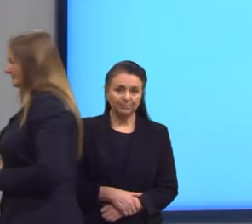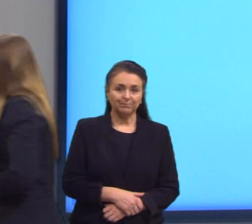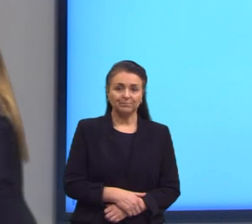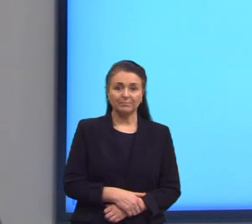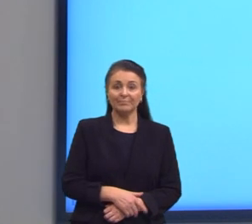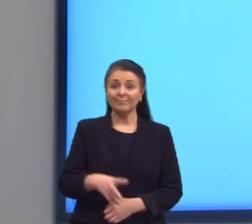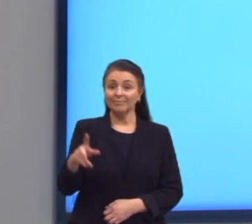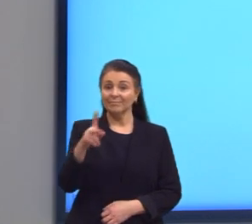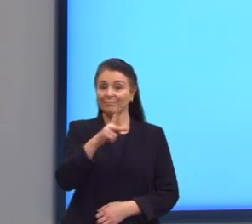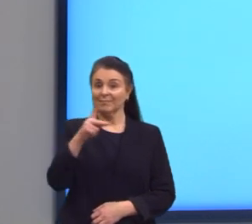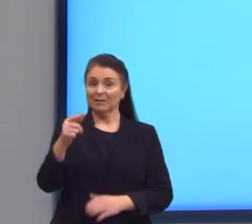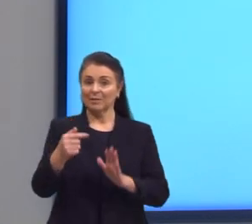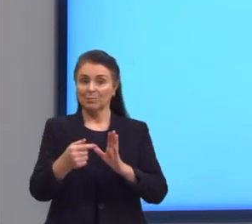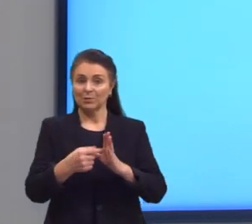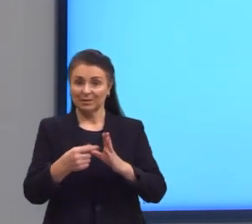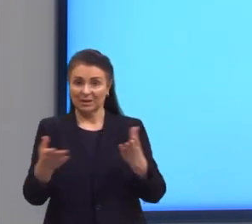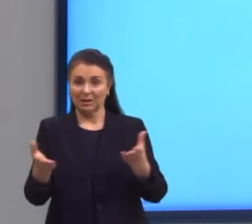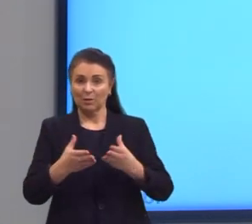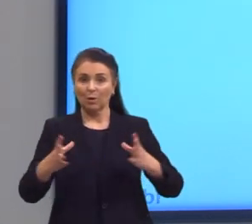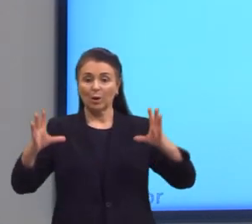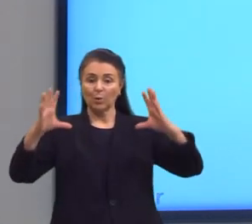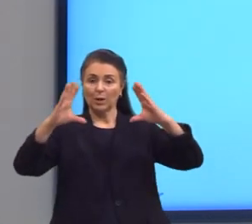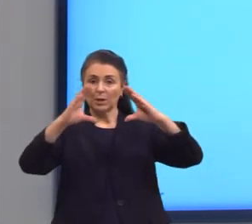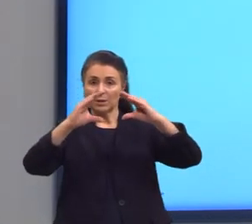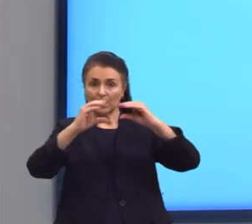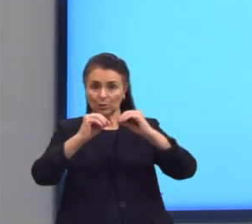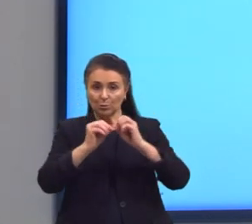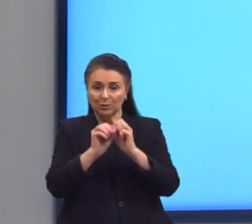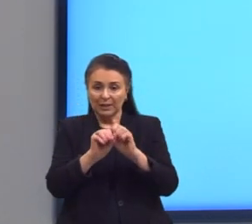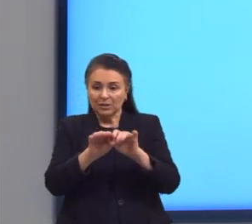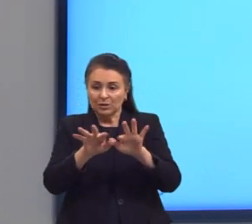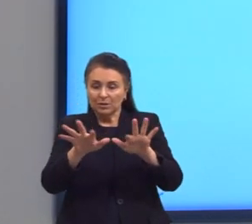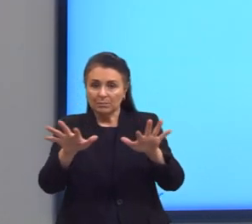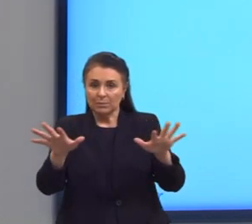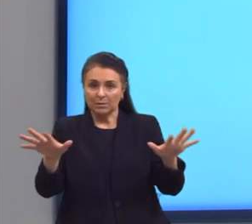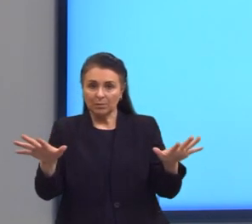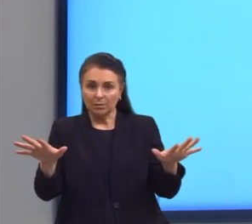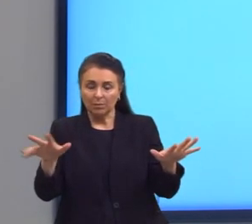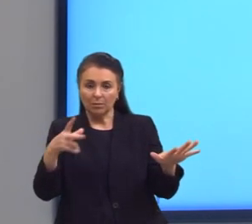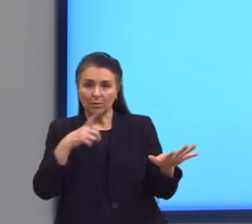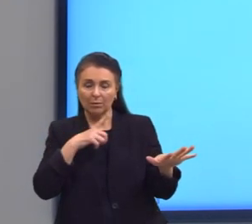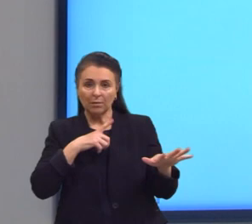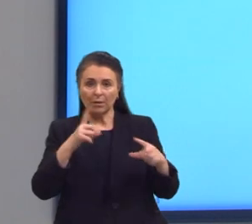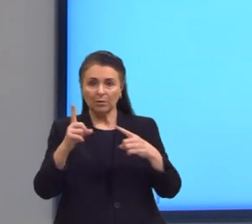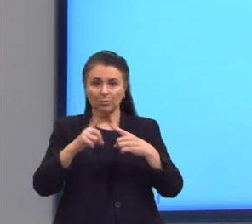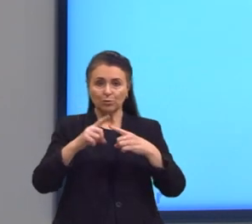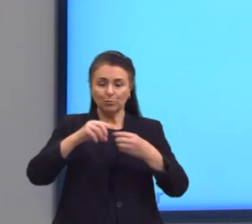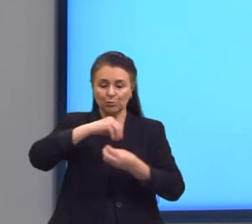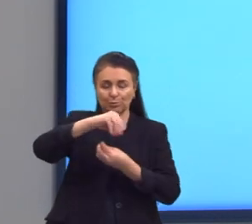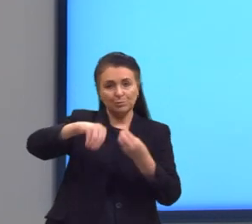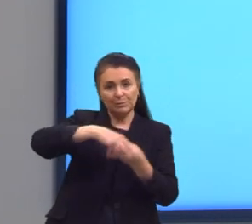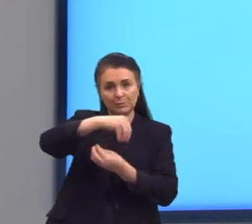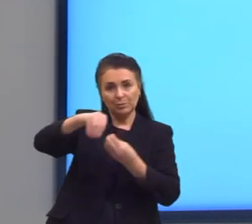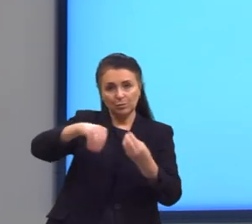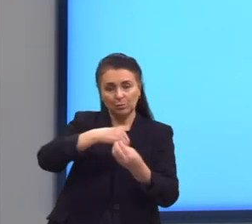resumo das dispersões, das classificações das dispersões, onde eu vou ter o tipo de mistura. As soluções, elas